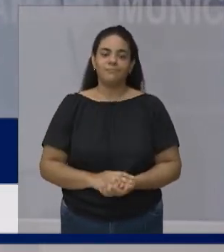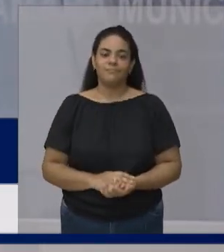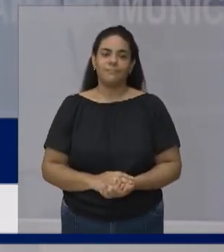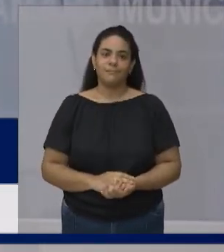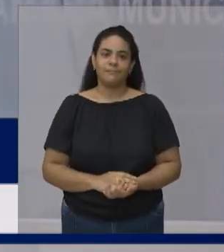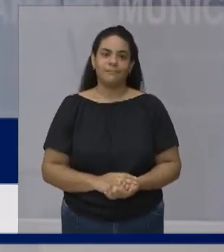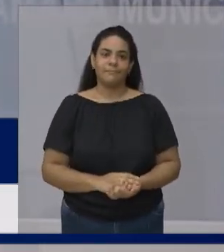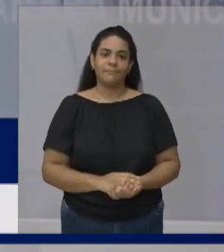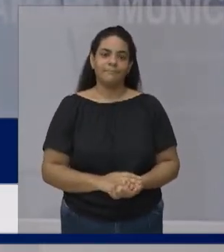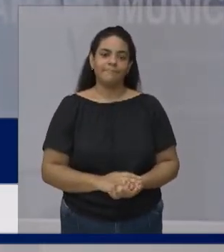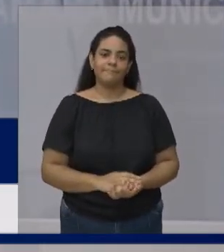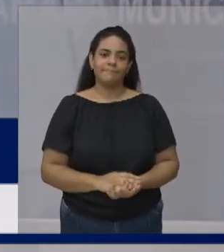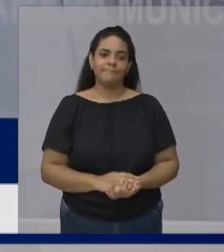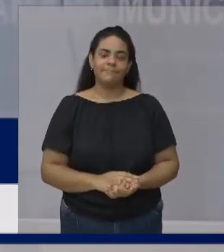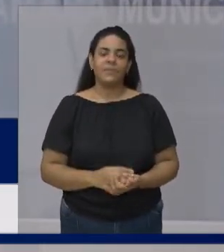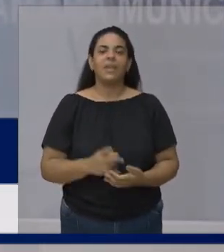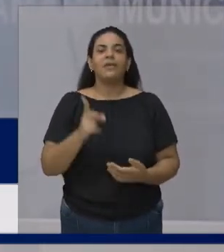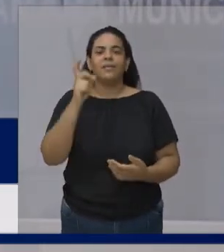Infelizmente existe